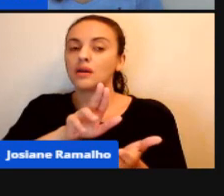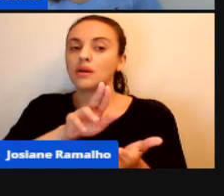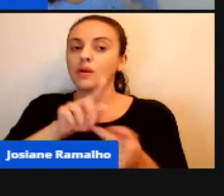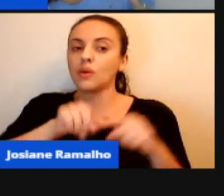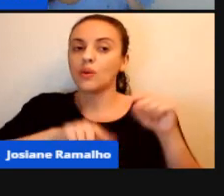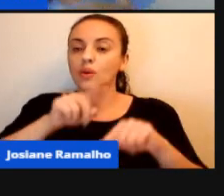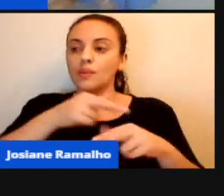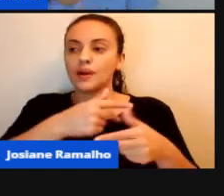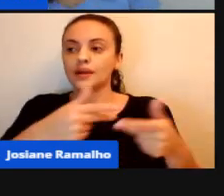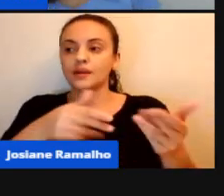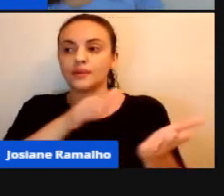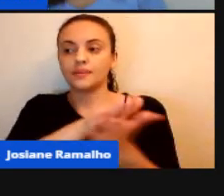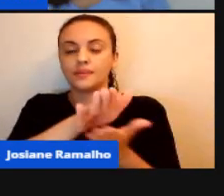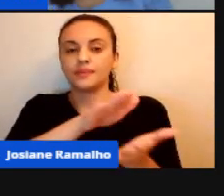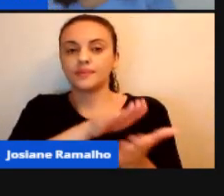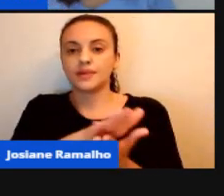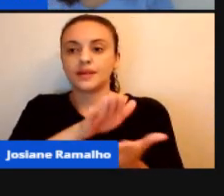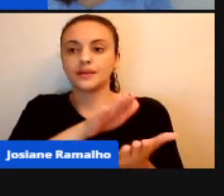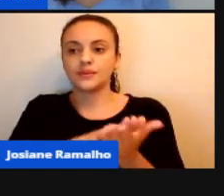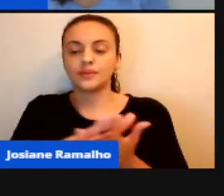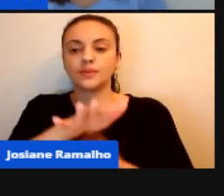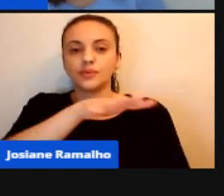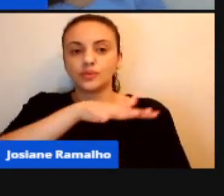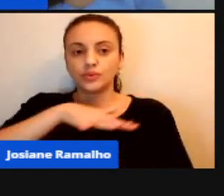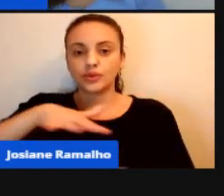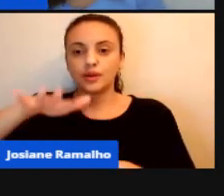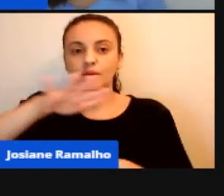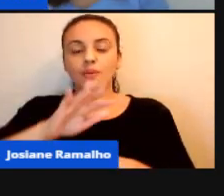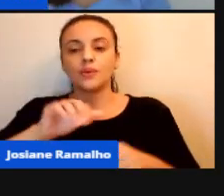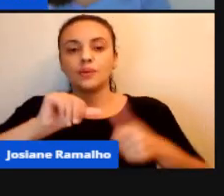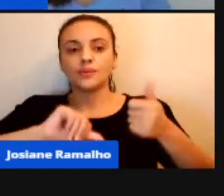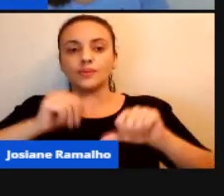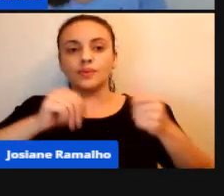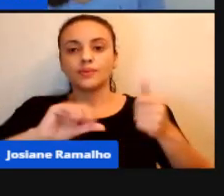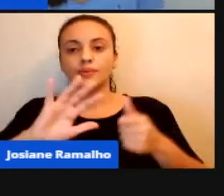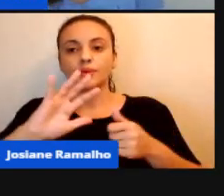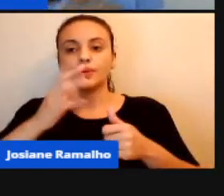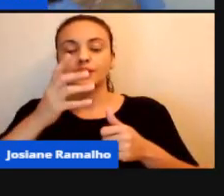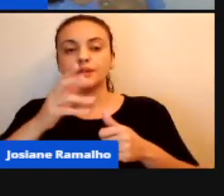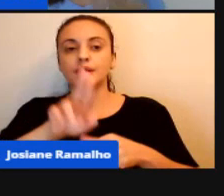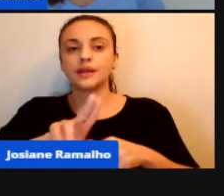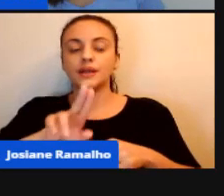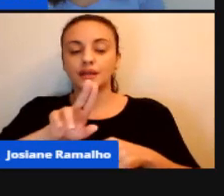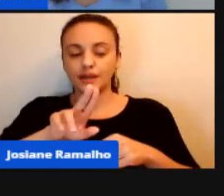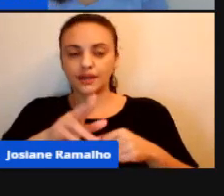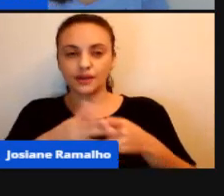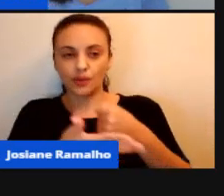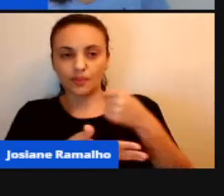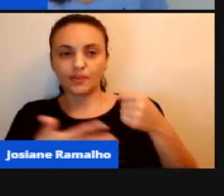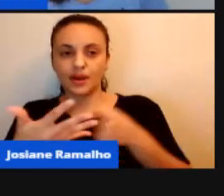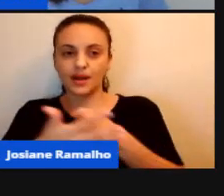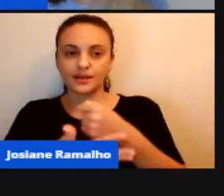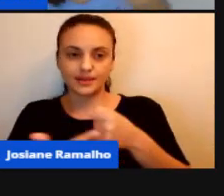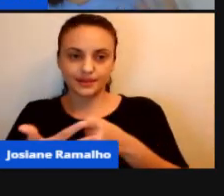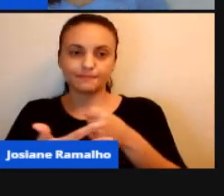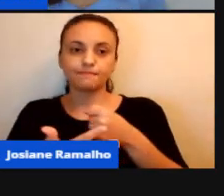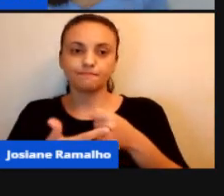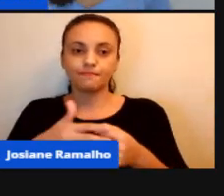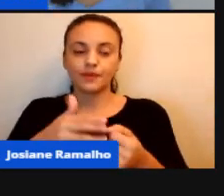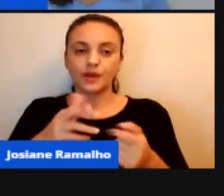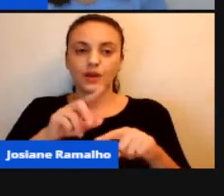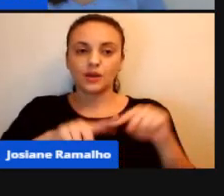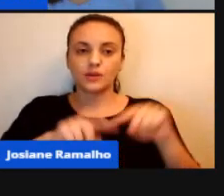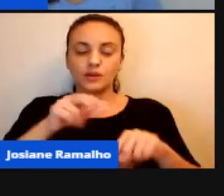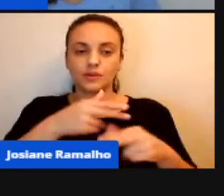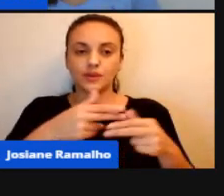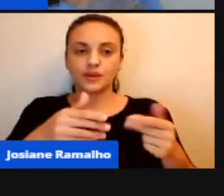Então, geralmente nós vamos avaliar por este material impresso. O professor que tem o aluno